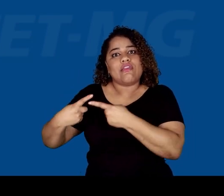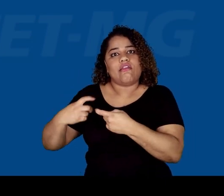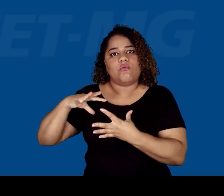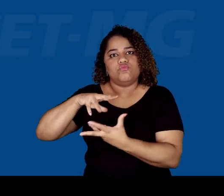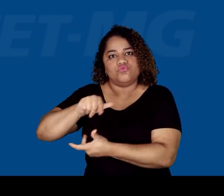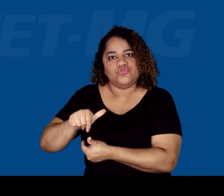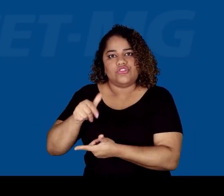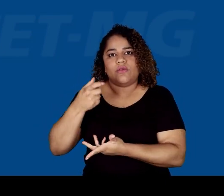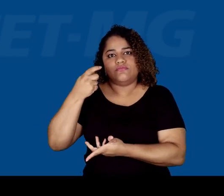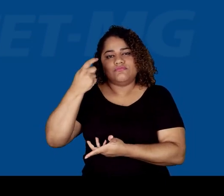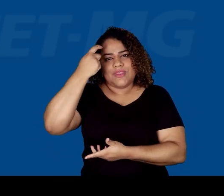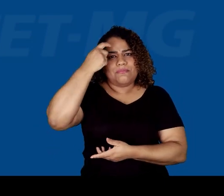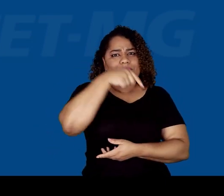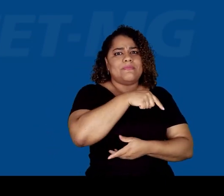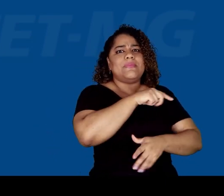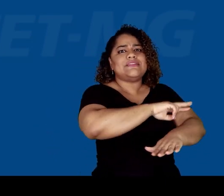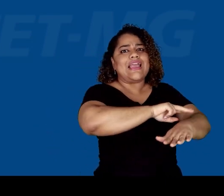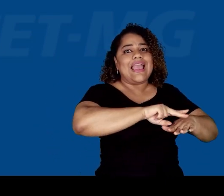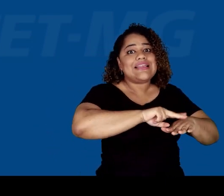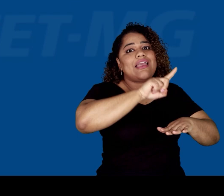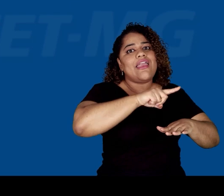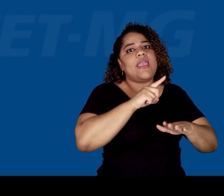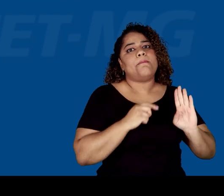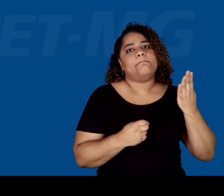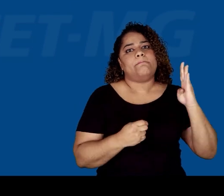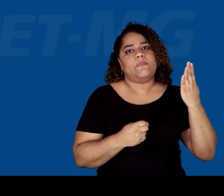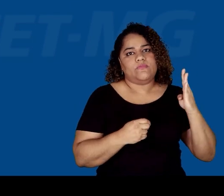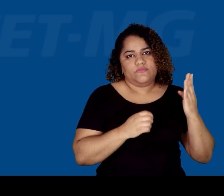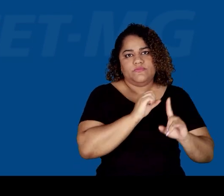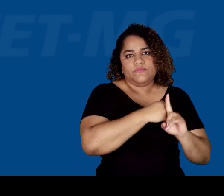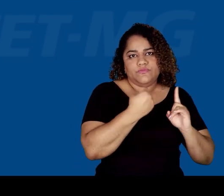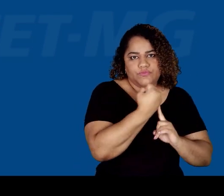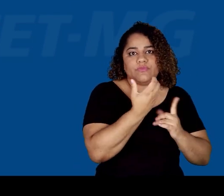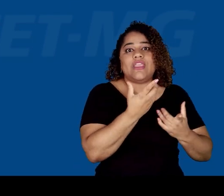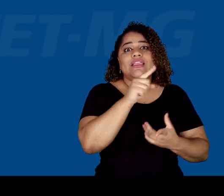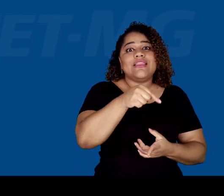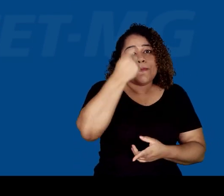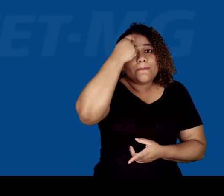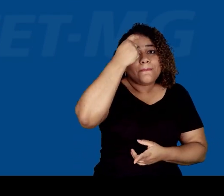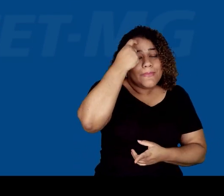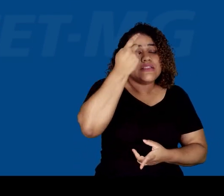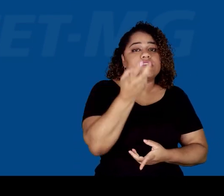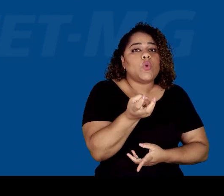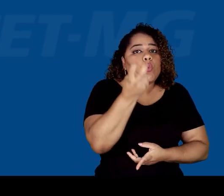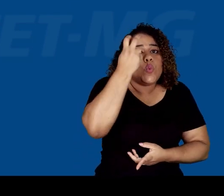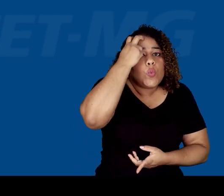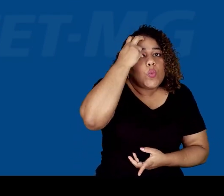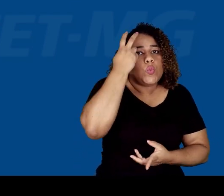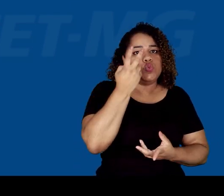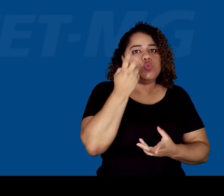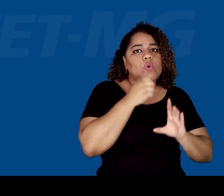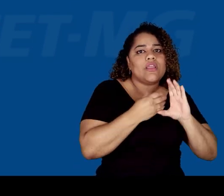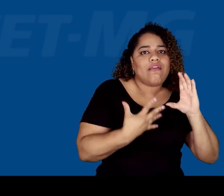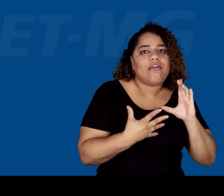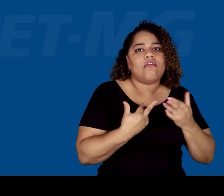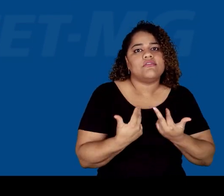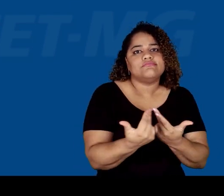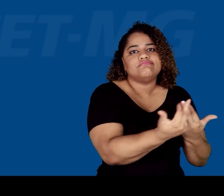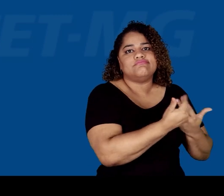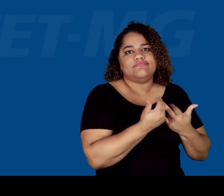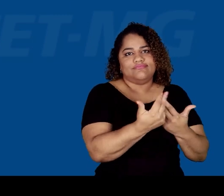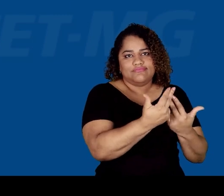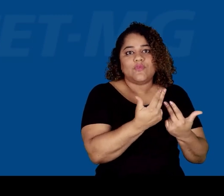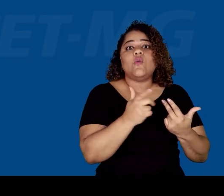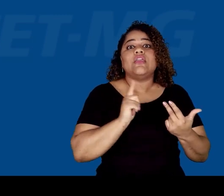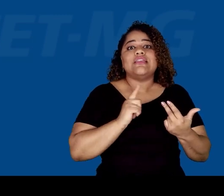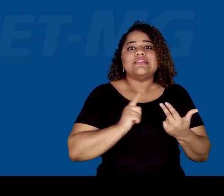a Segunda Guerra Mundial em oposição à ideia biológica de raça e diz respeito a um grupo social, onde seus membros consideram ter uma origem e